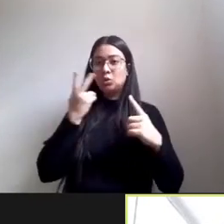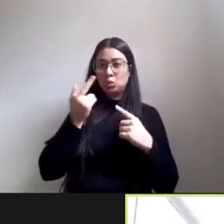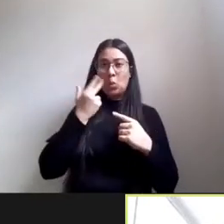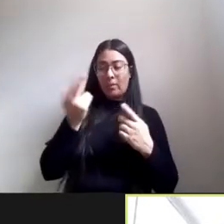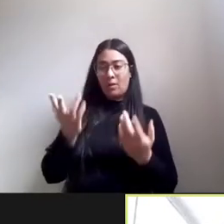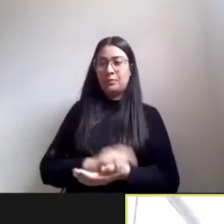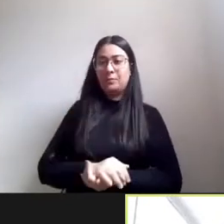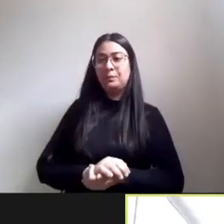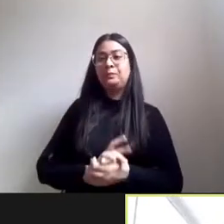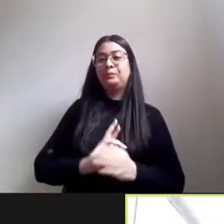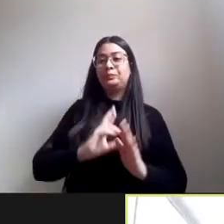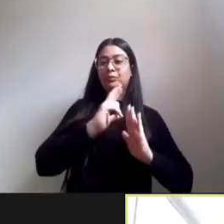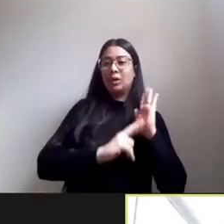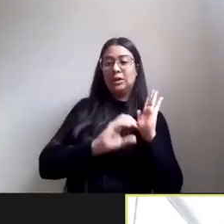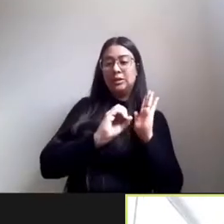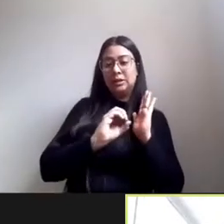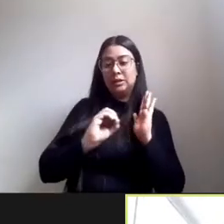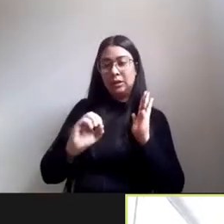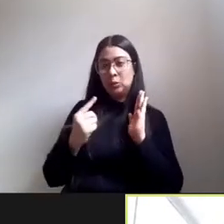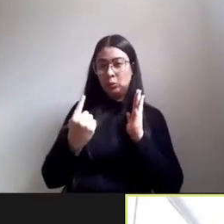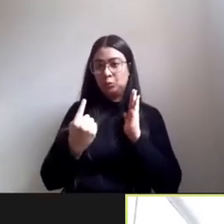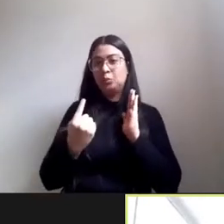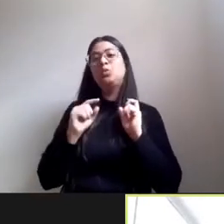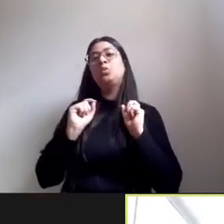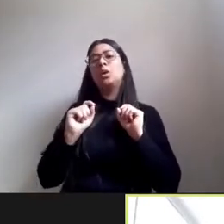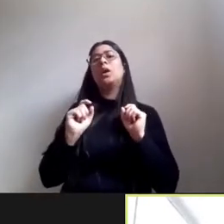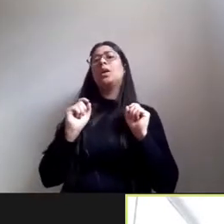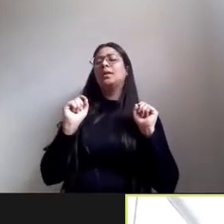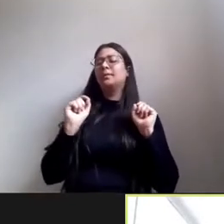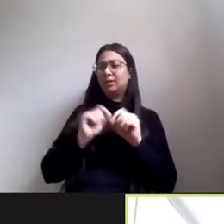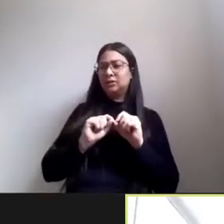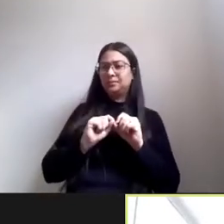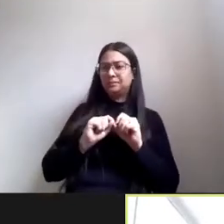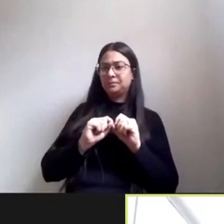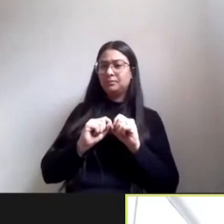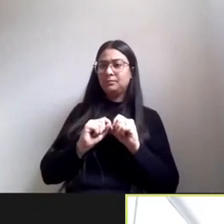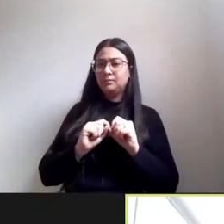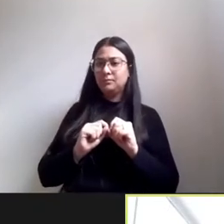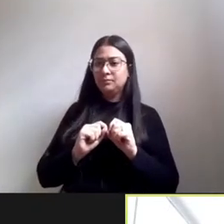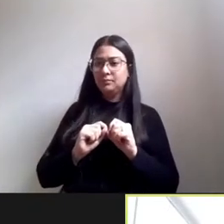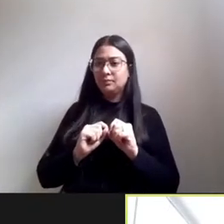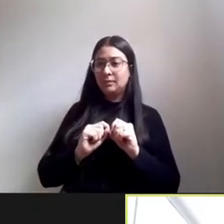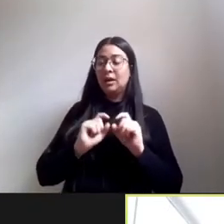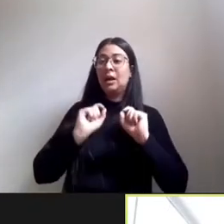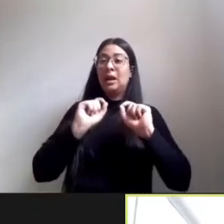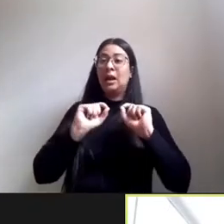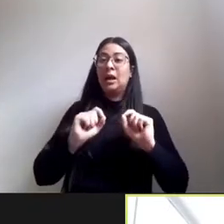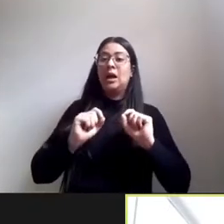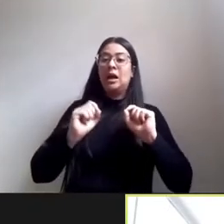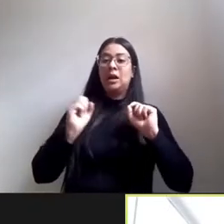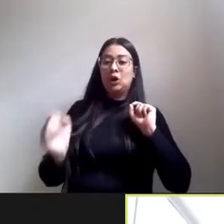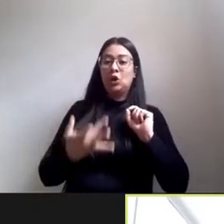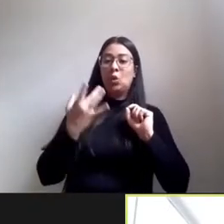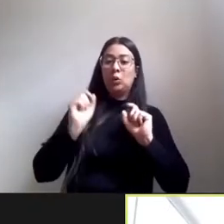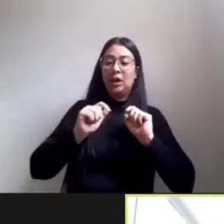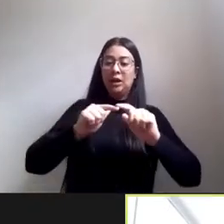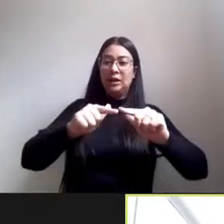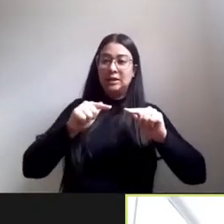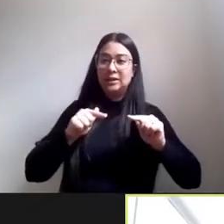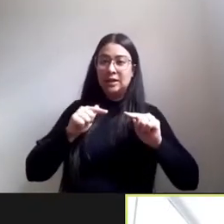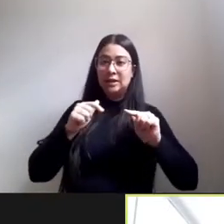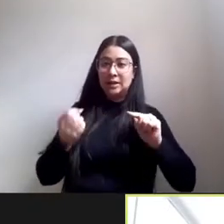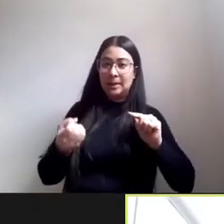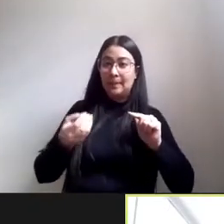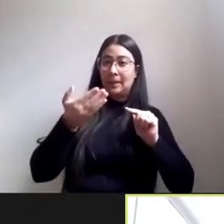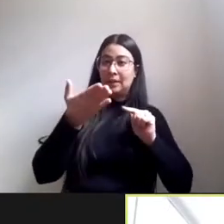CONAMA o que é que ela fez ela disciplinou o procedimento de licenciamento ambiental das grandes obras dos grandes empreendimentos não é